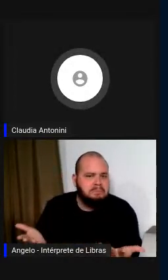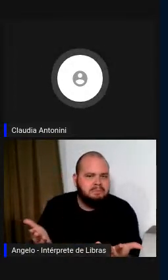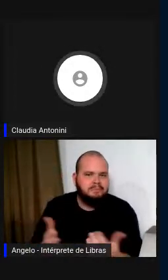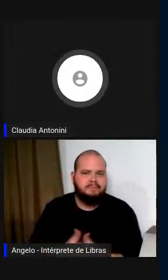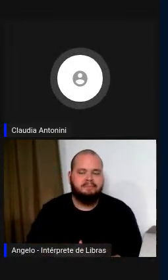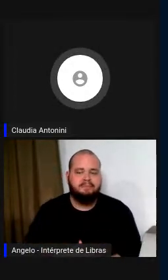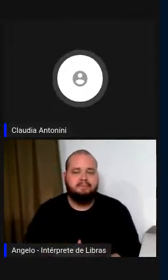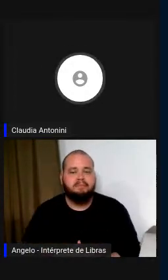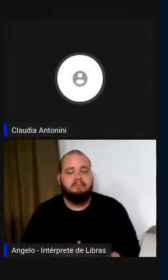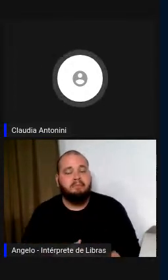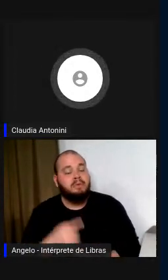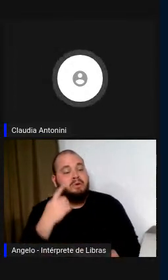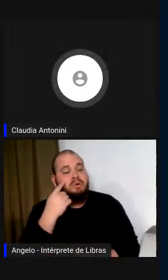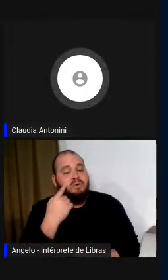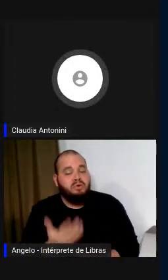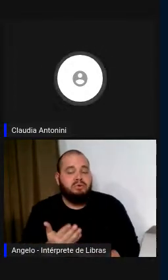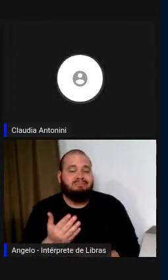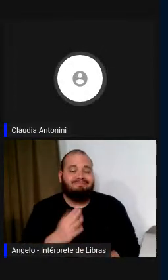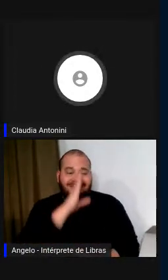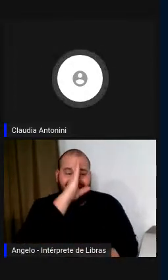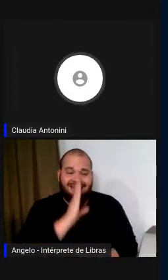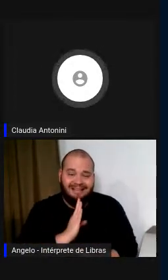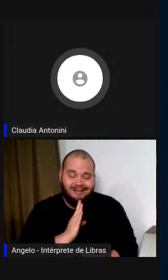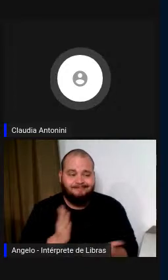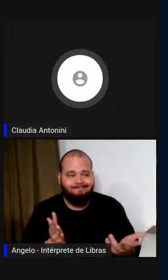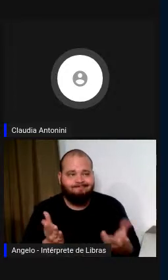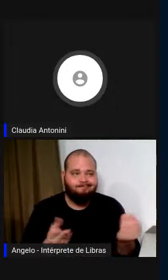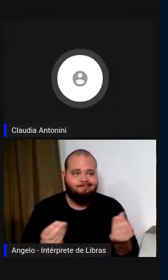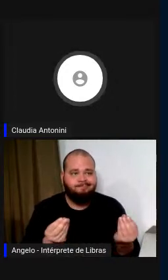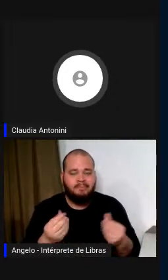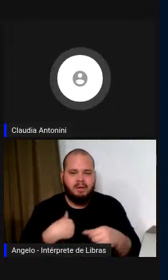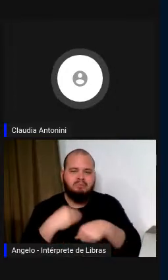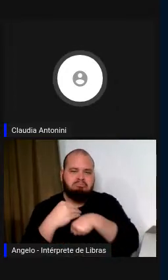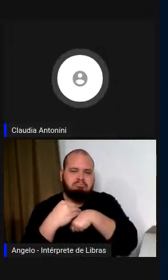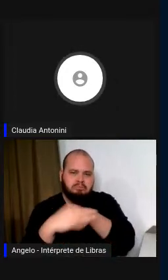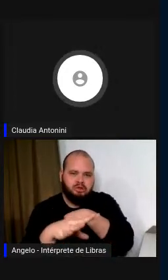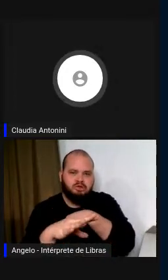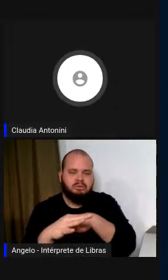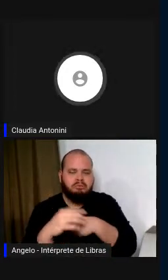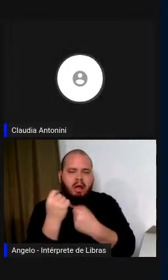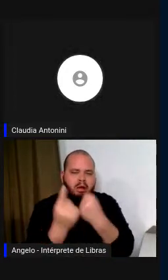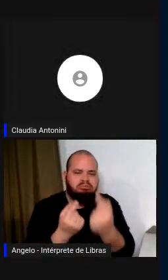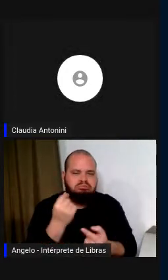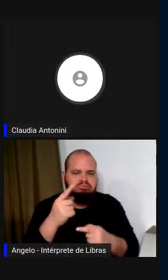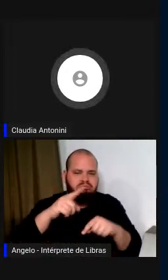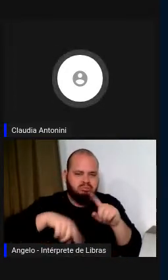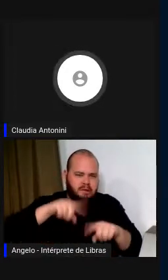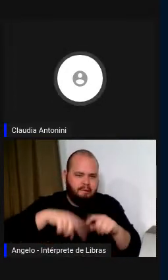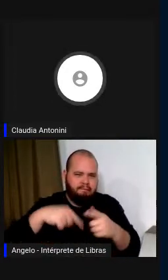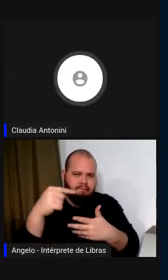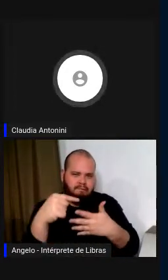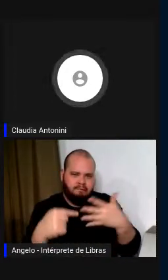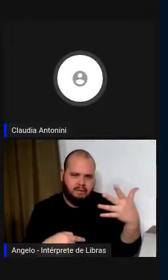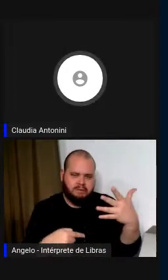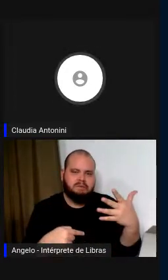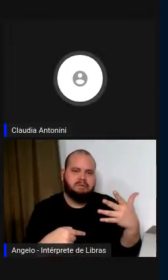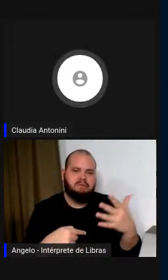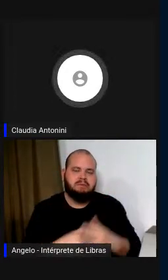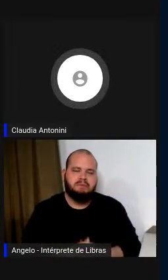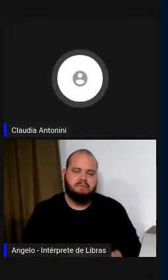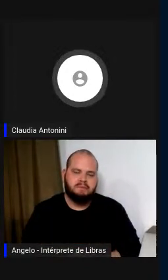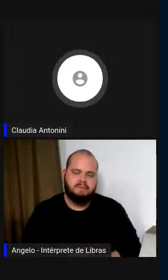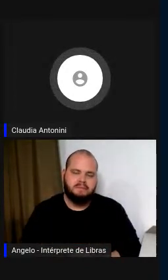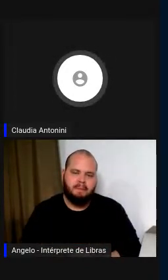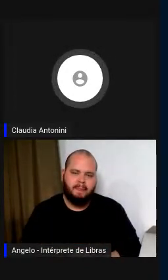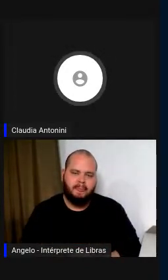Gratuitamente eu posso indicar alguns tools que estão, nós temos, colocar, nós